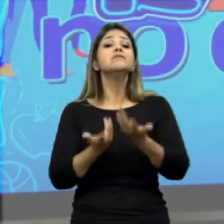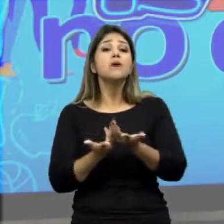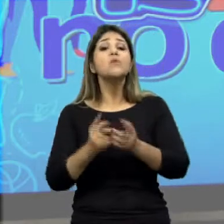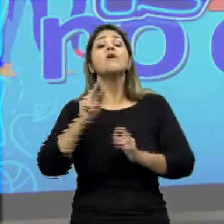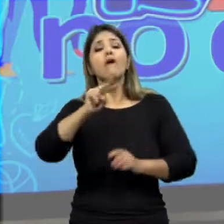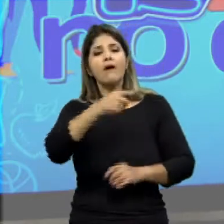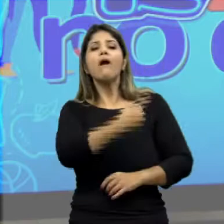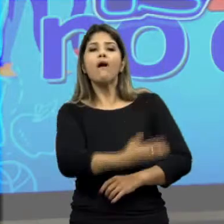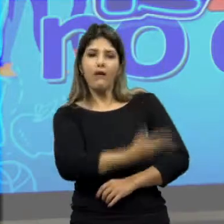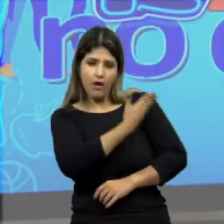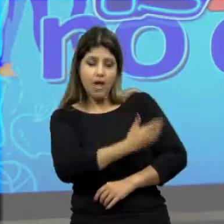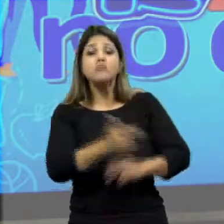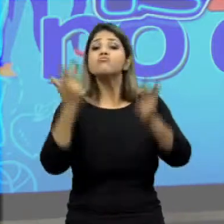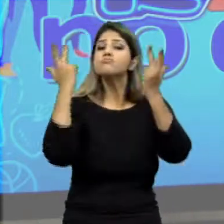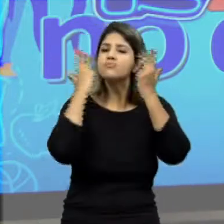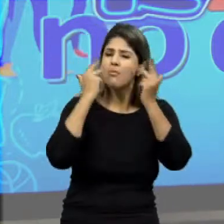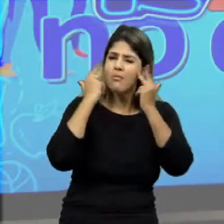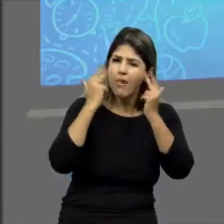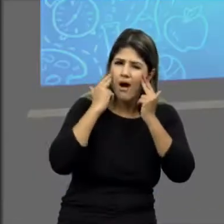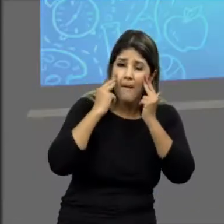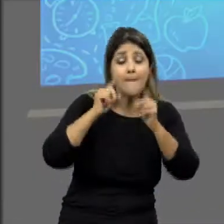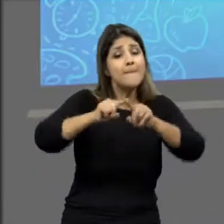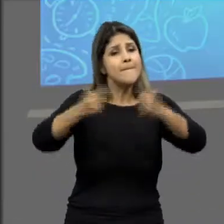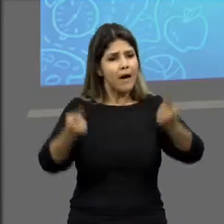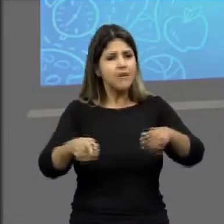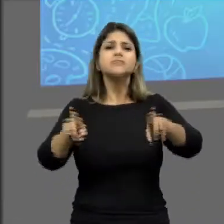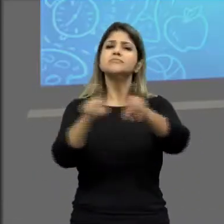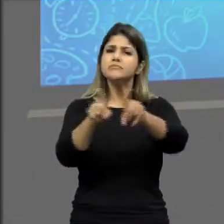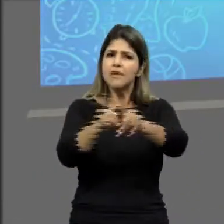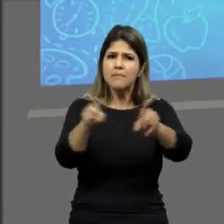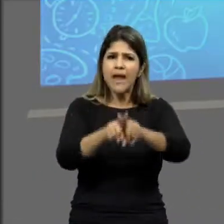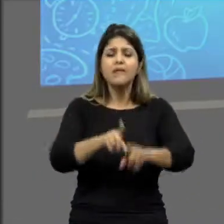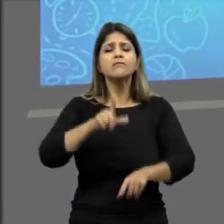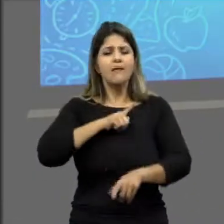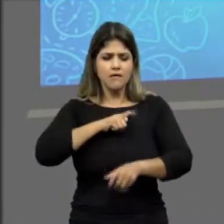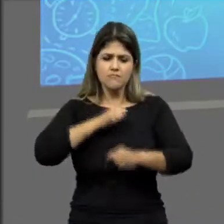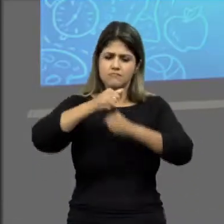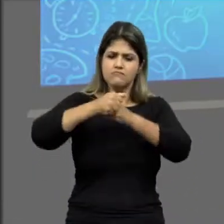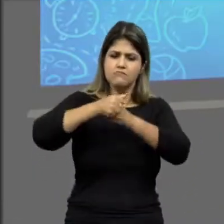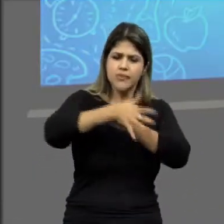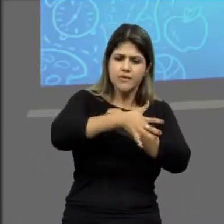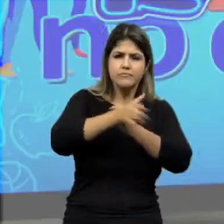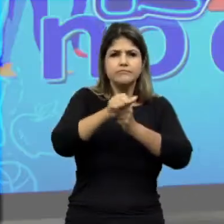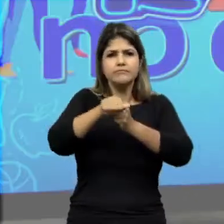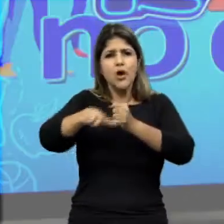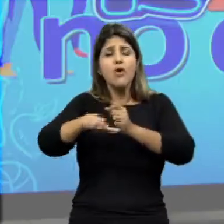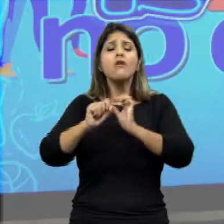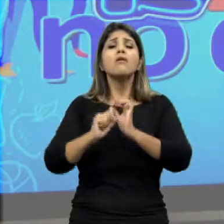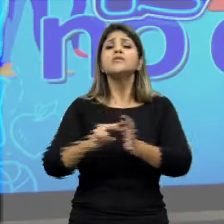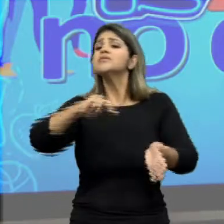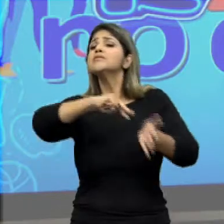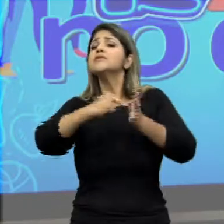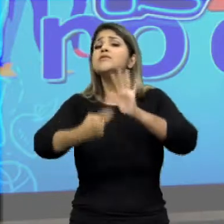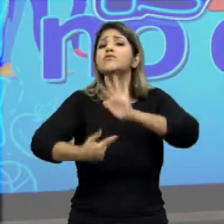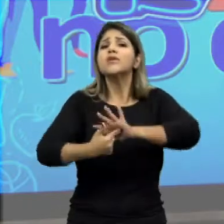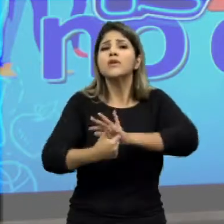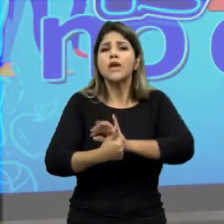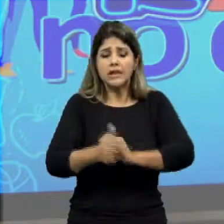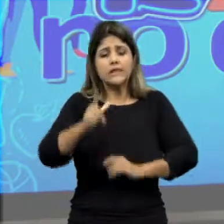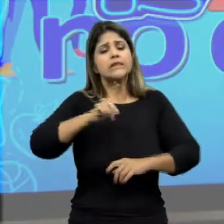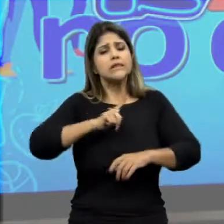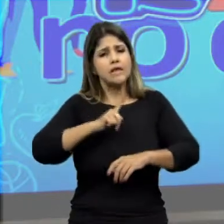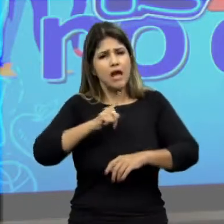mesmo. Então, isso é uma cadeia normal. Agora, nós também temos as cadeias que são ramificadas. Cadeia ramificada